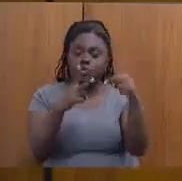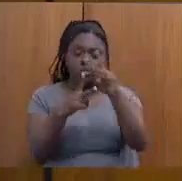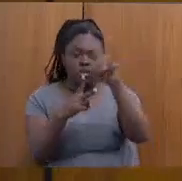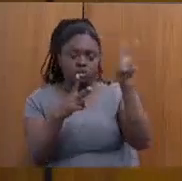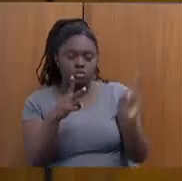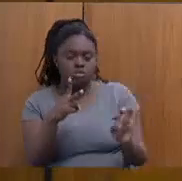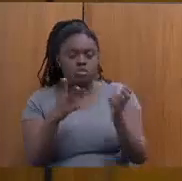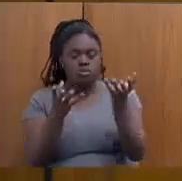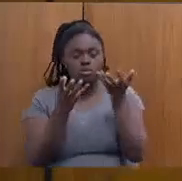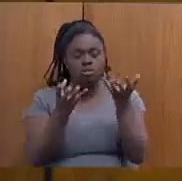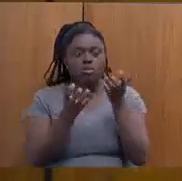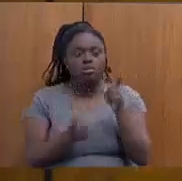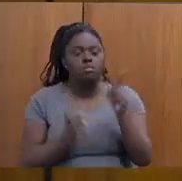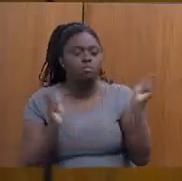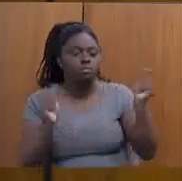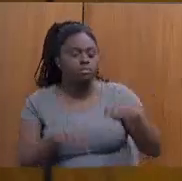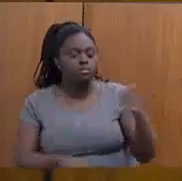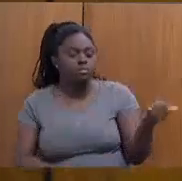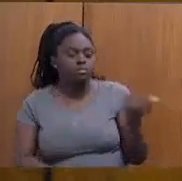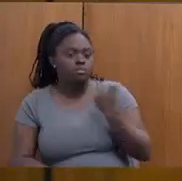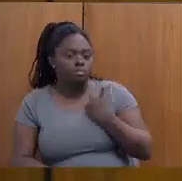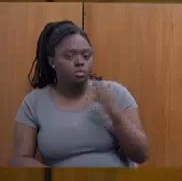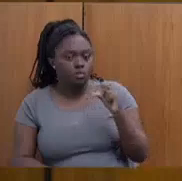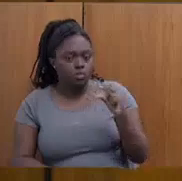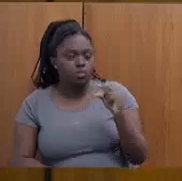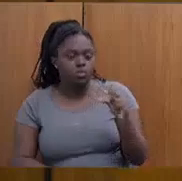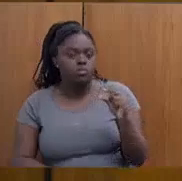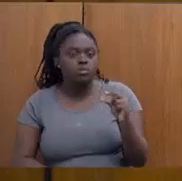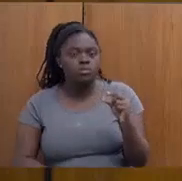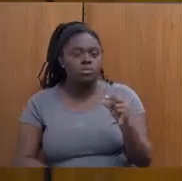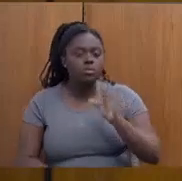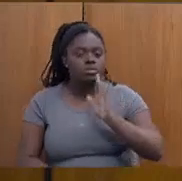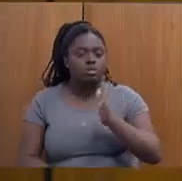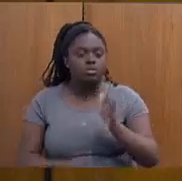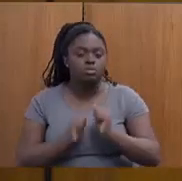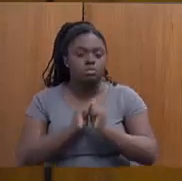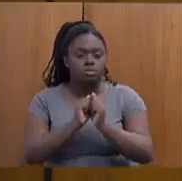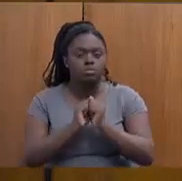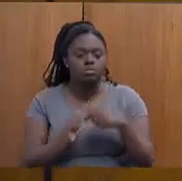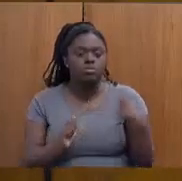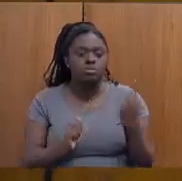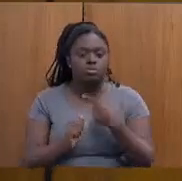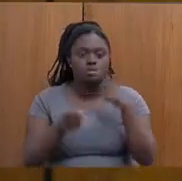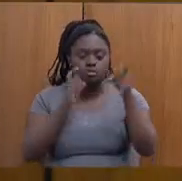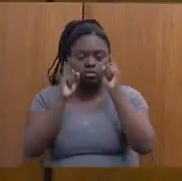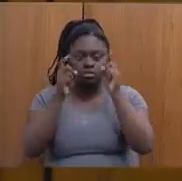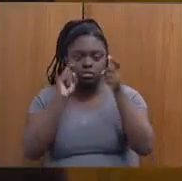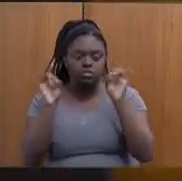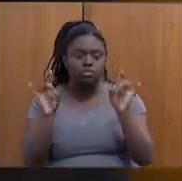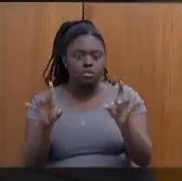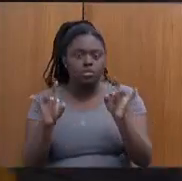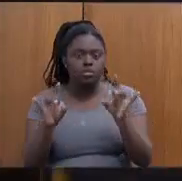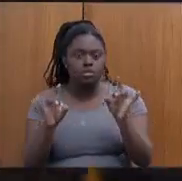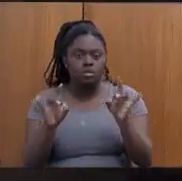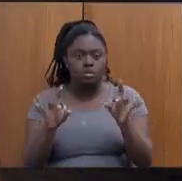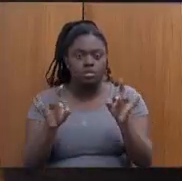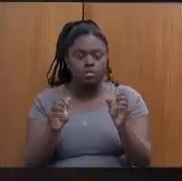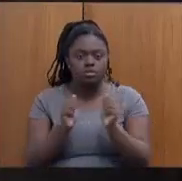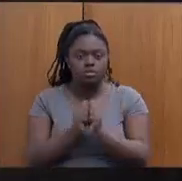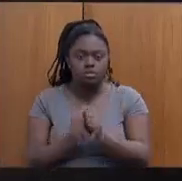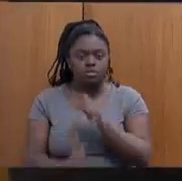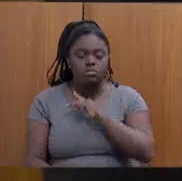Eu queria que a senhora pudesse falar um pouco. A senhora esteve conosco em uma reunião especial, presidida pelo nosso presidente,